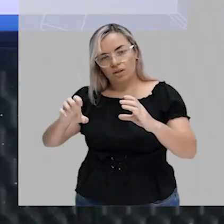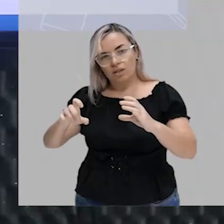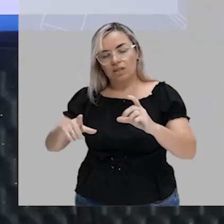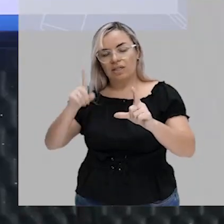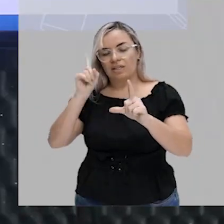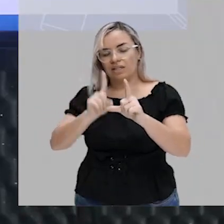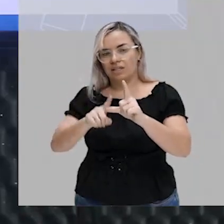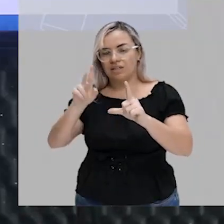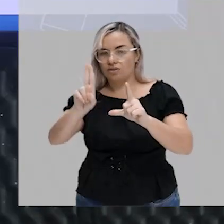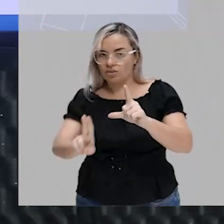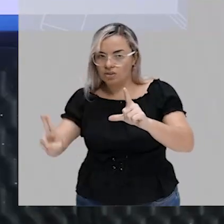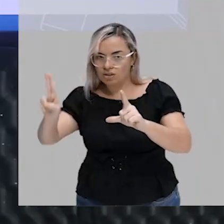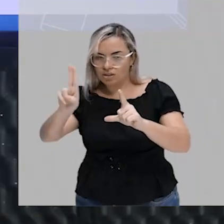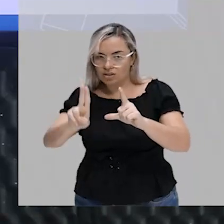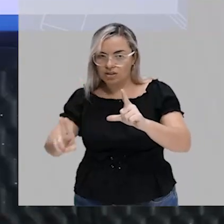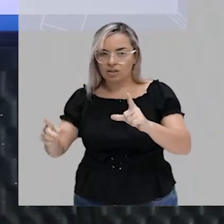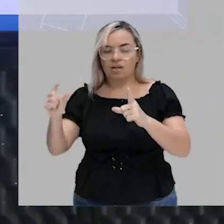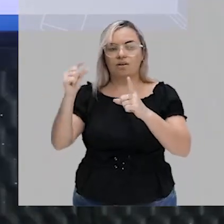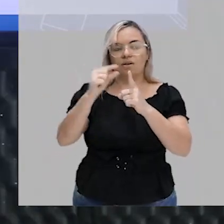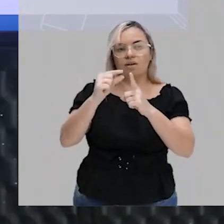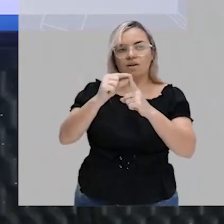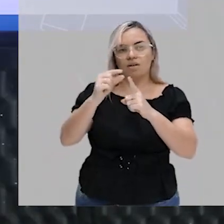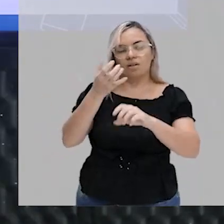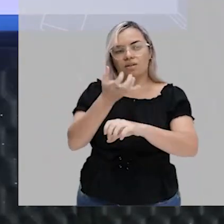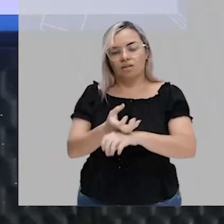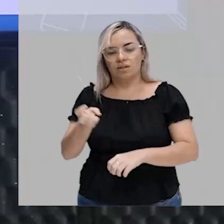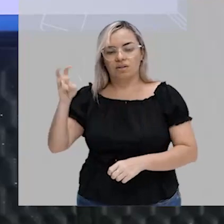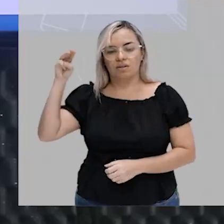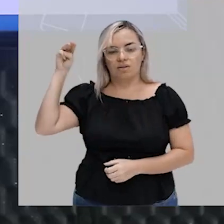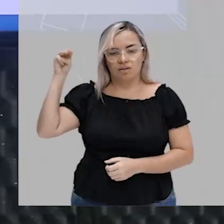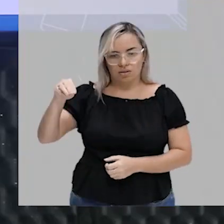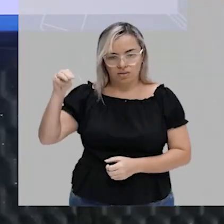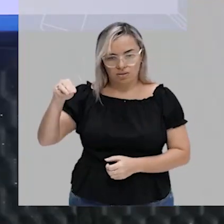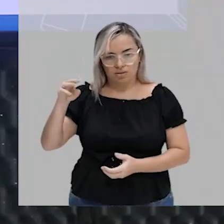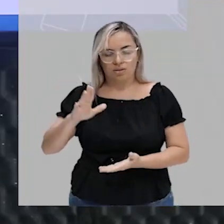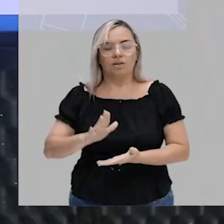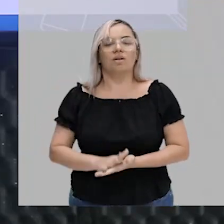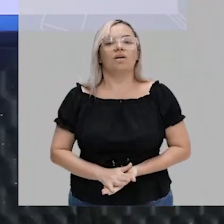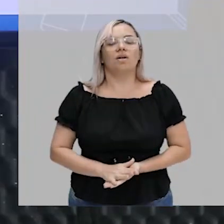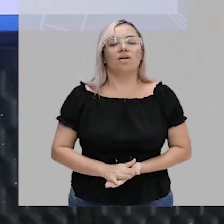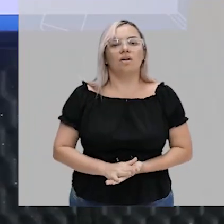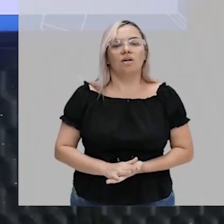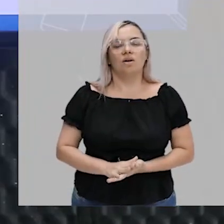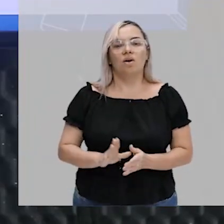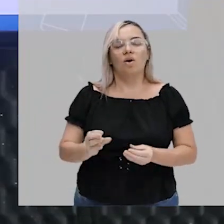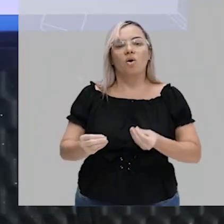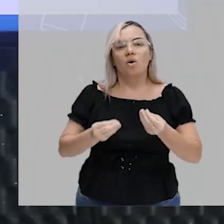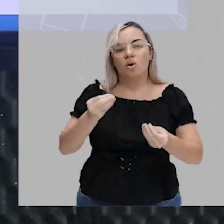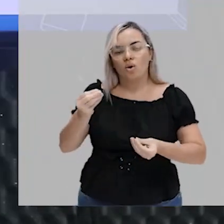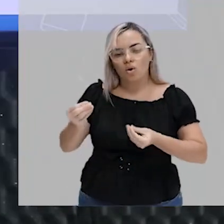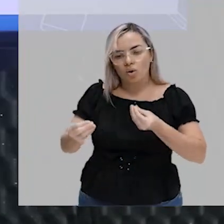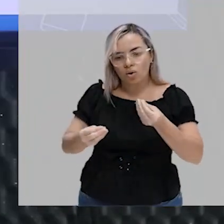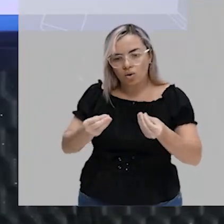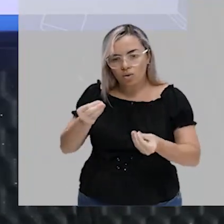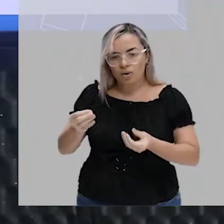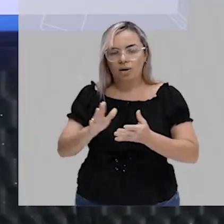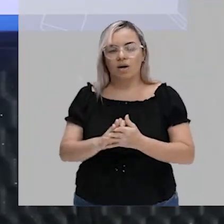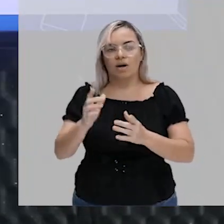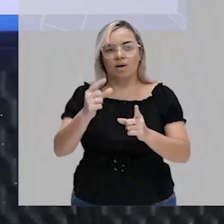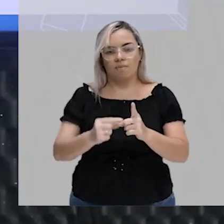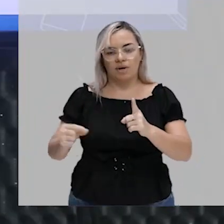matemática. Então, veja, a palavra que nós estaremos retirando as letras, né, é